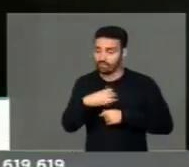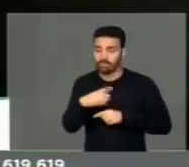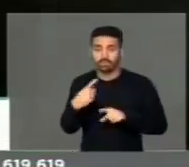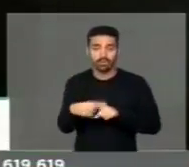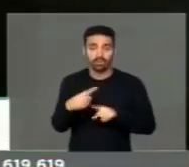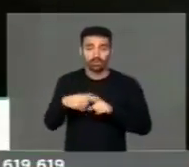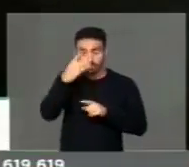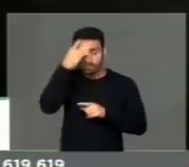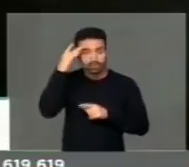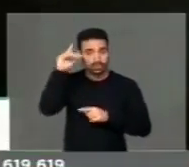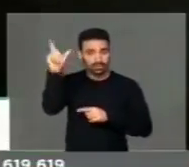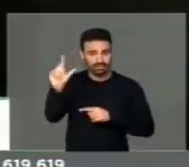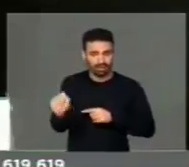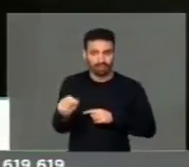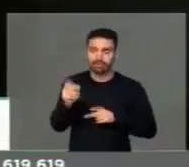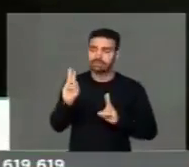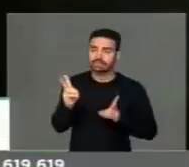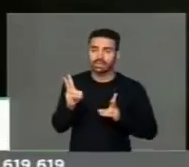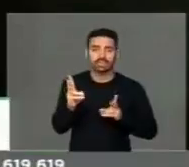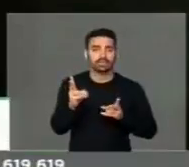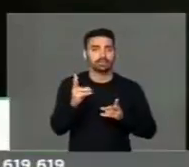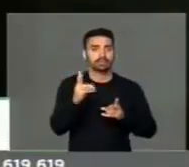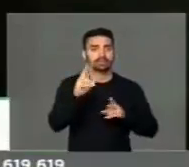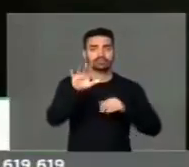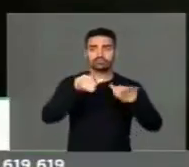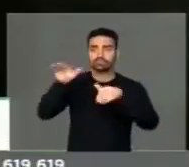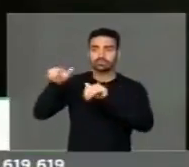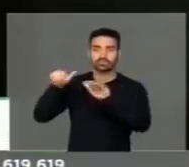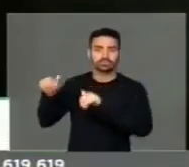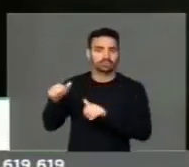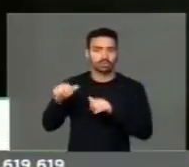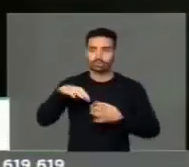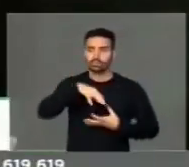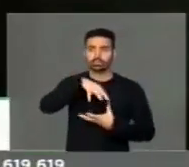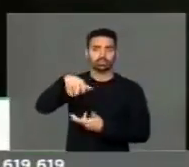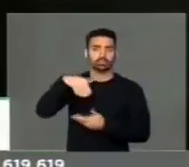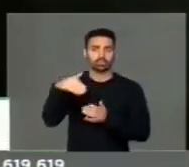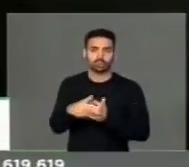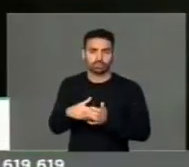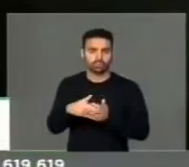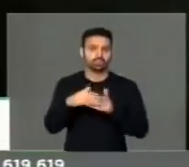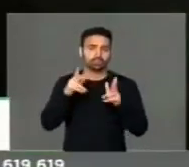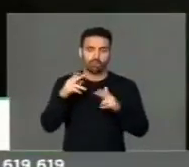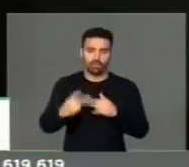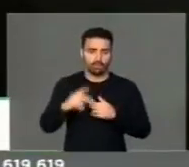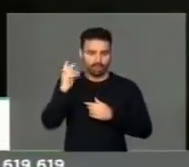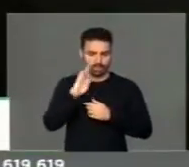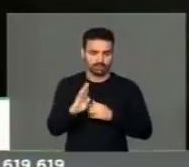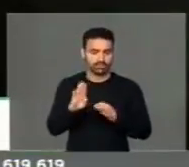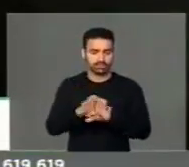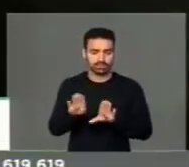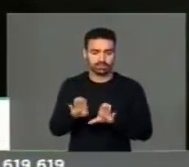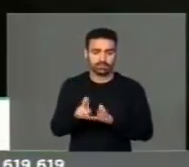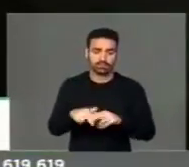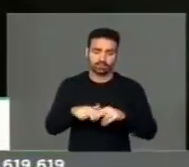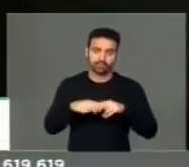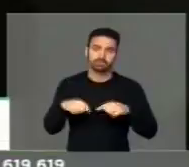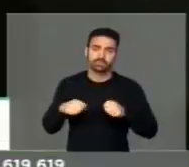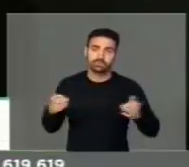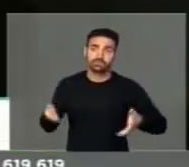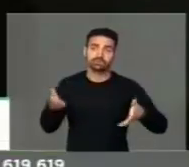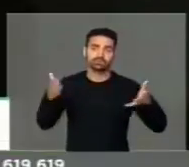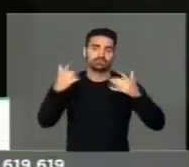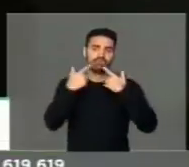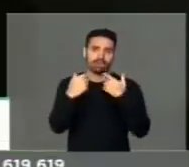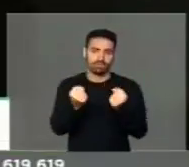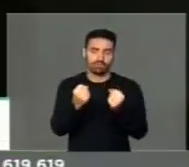o italiano é sempre muito solicitado pelas pessoas em todo o mundo, e como é o caso aqui no Brasil também, então temos incentivado muito.